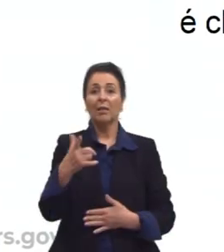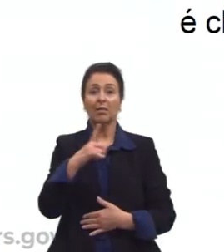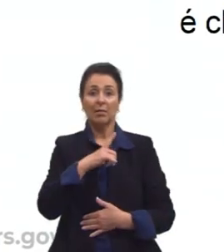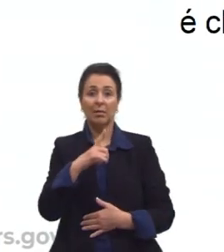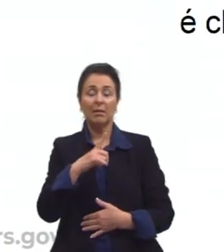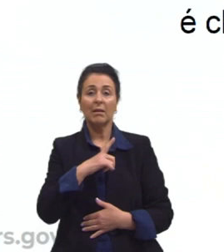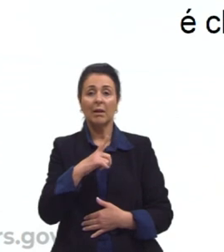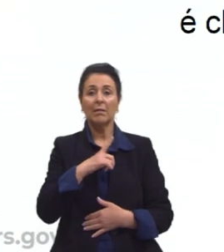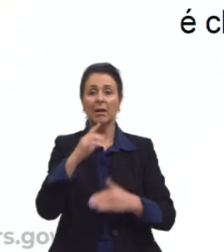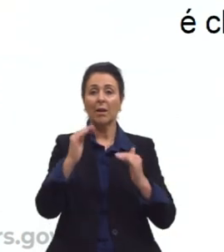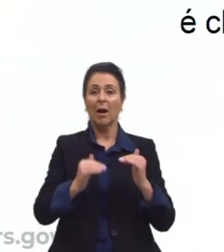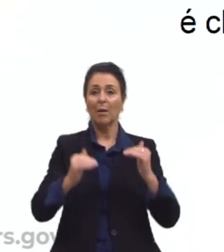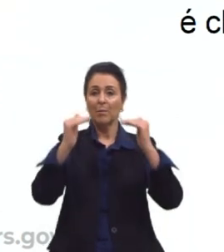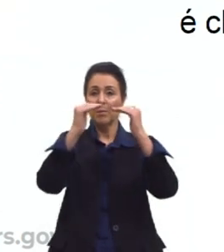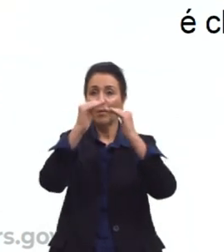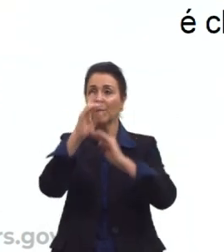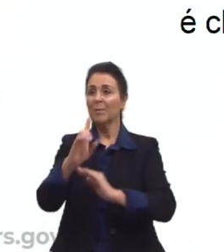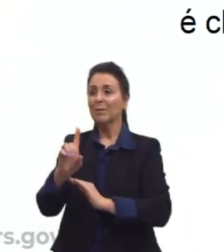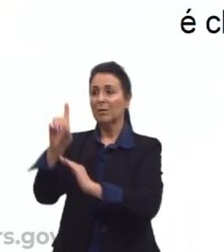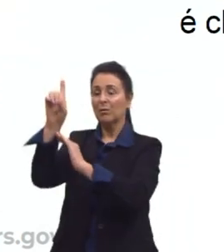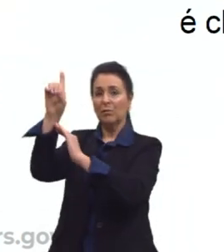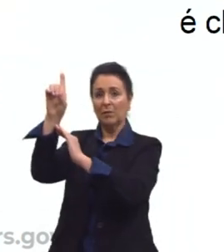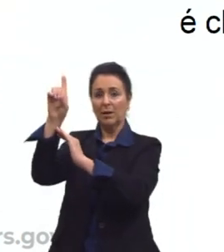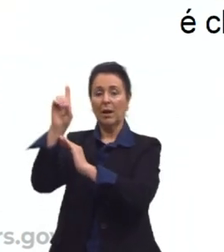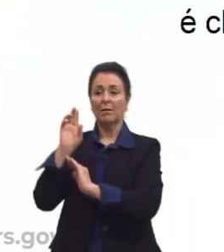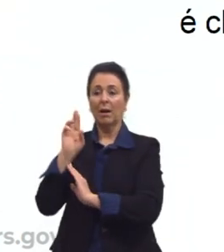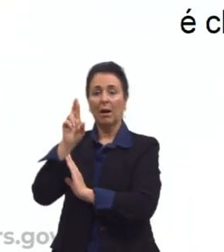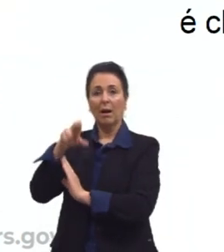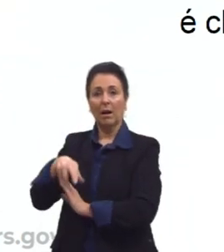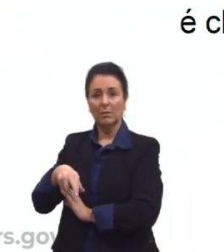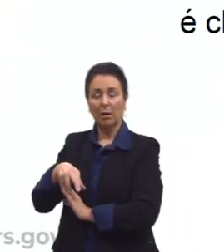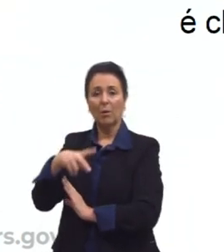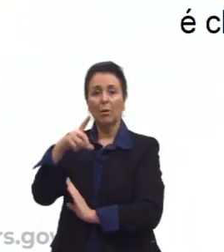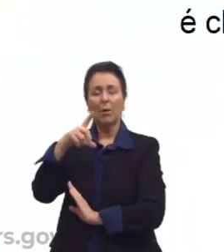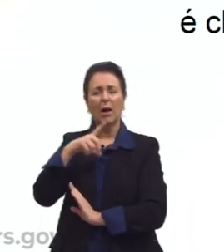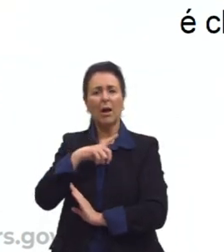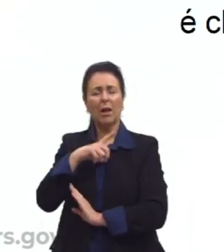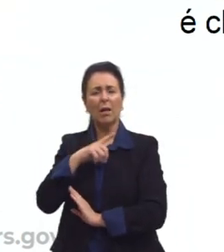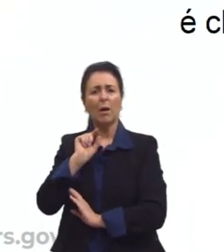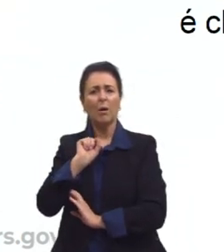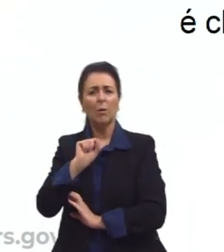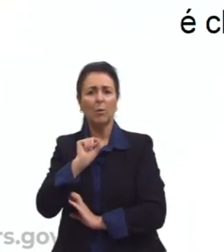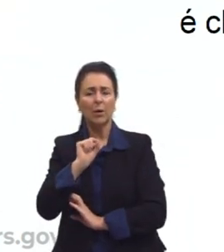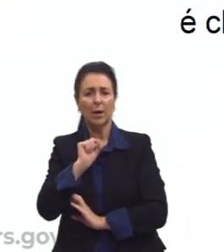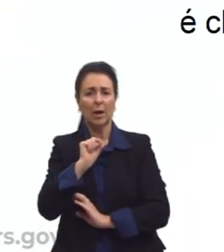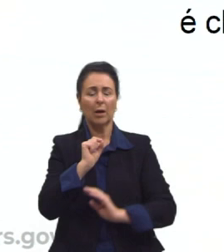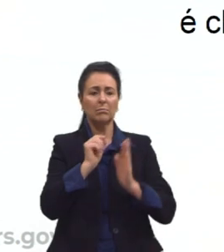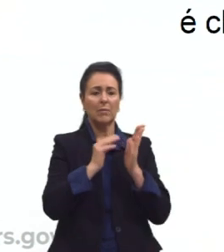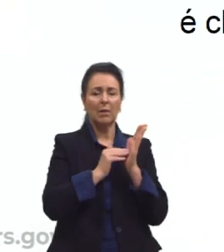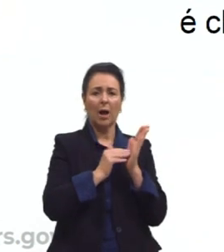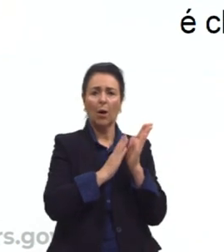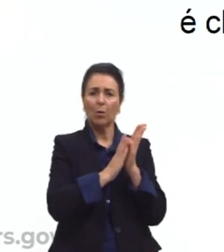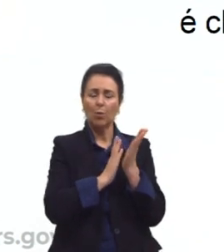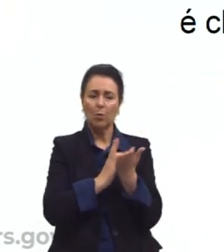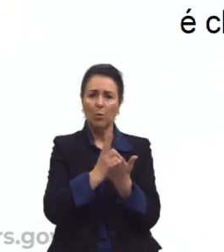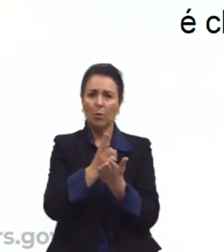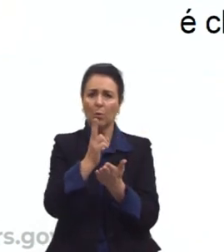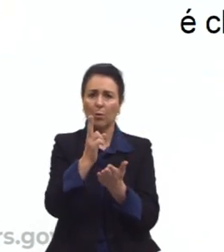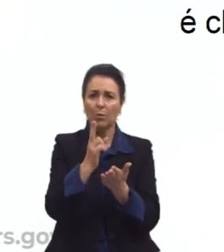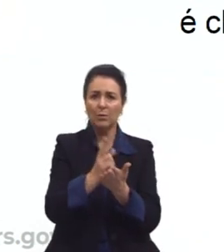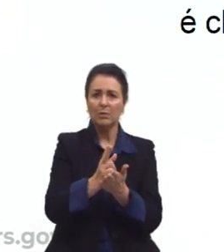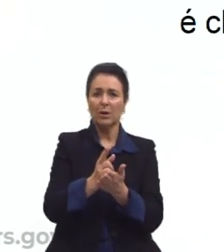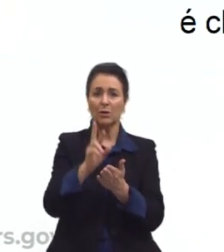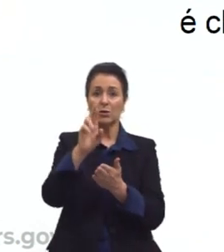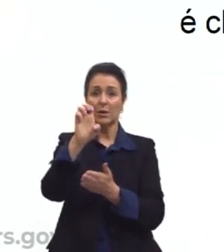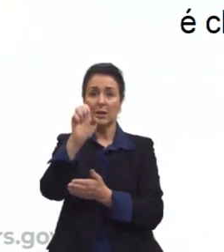então, a nossa proporção áurea, nesta razão, então, ela consiste na constante real, algébrica e